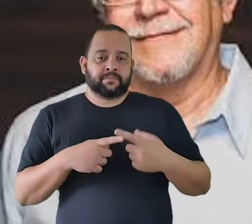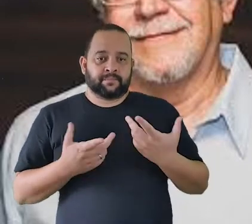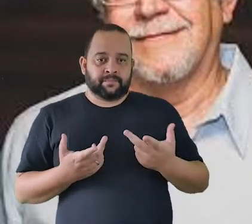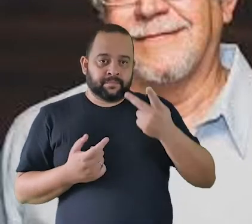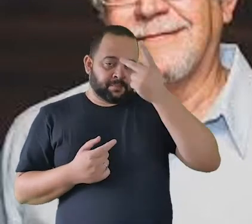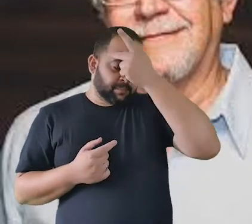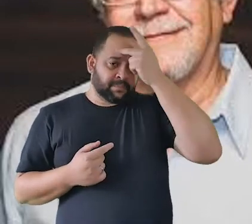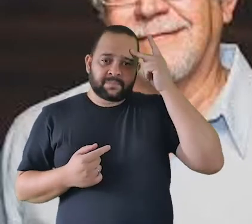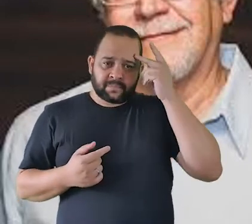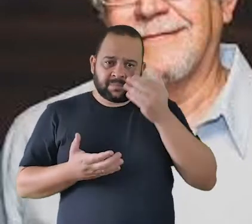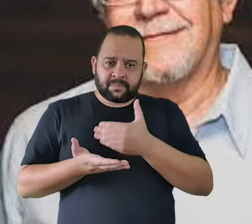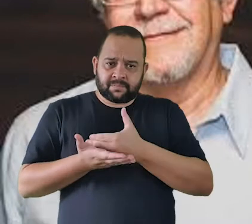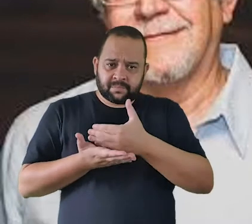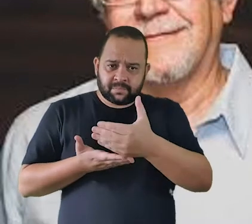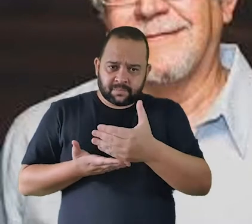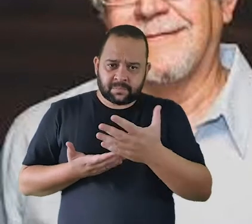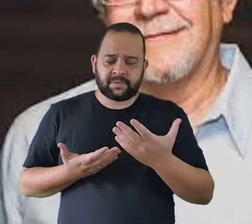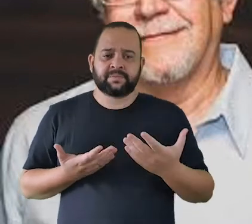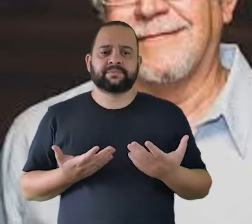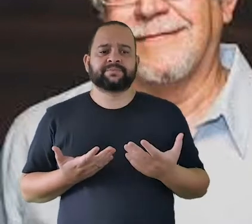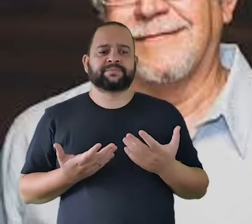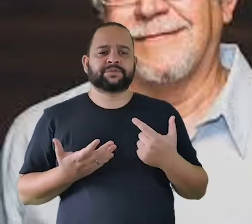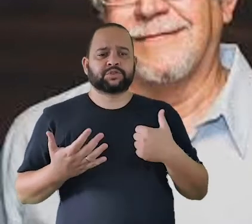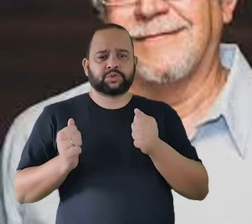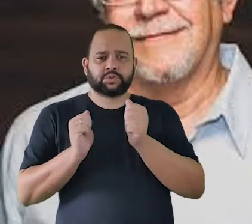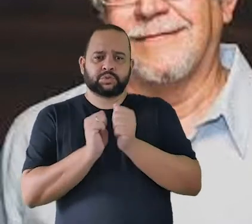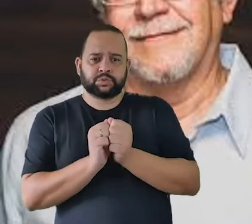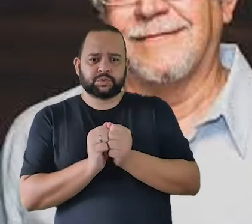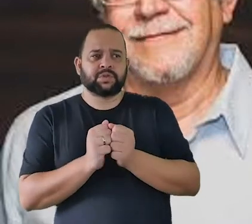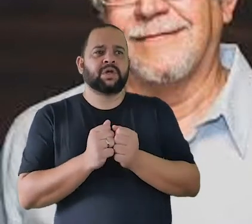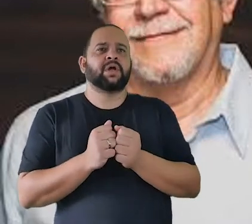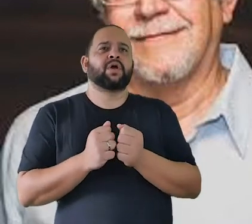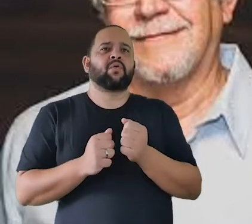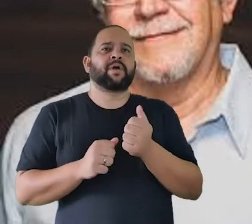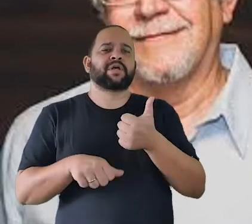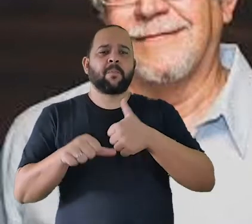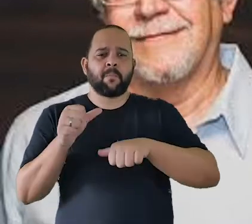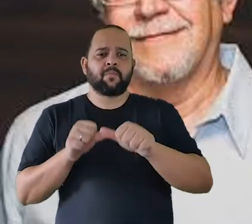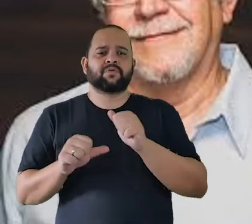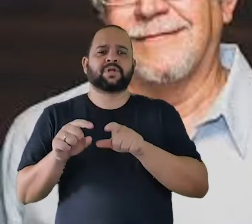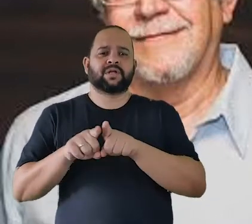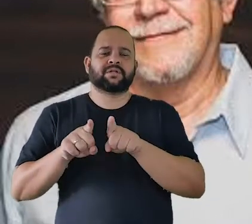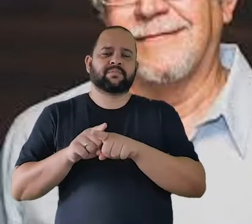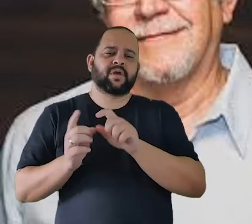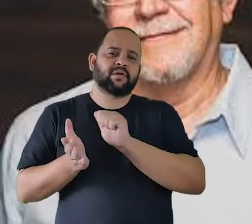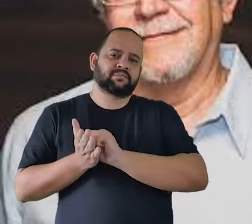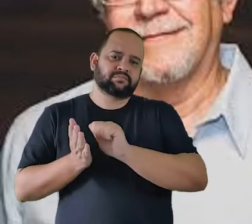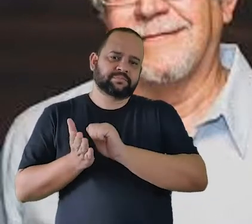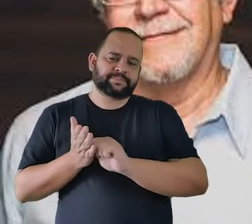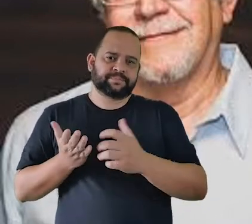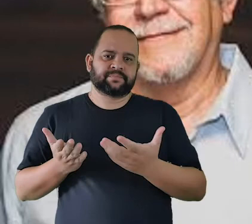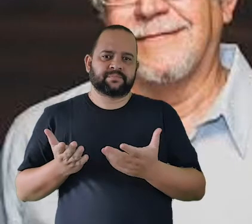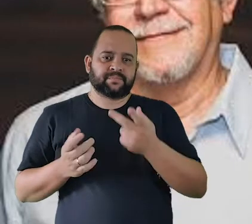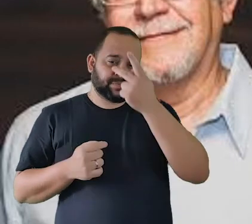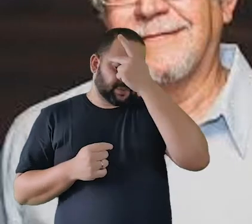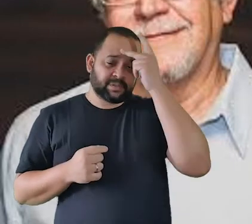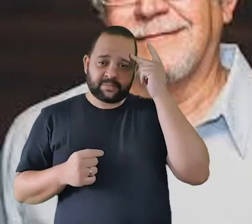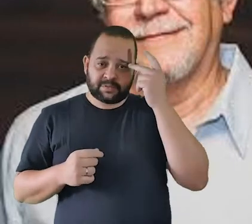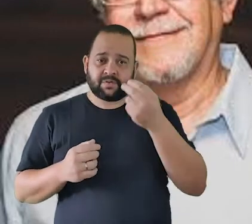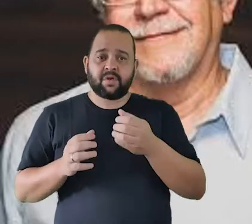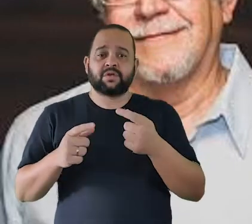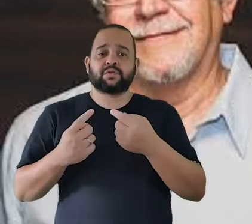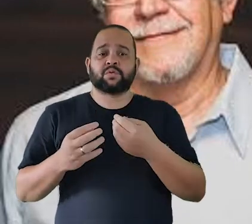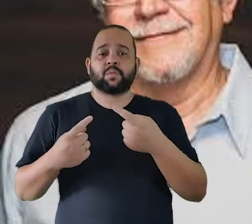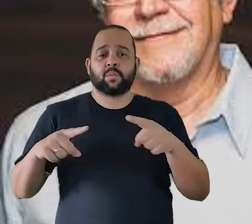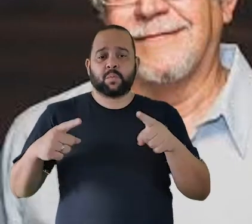disputa do Música Viva começa a fazer música do Decafônica e o pessoal do Música Viva começa a